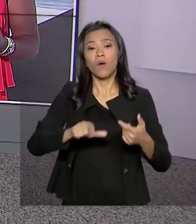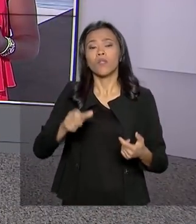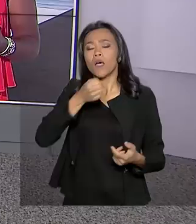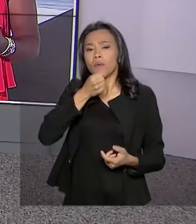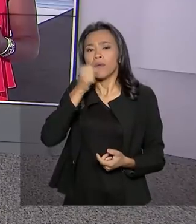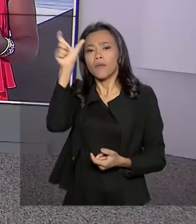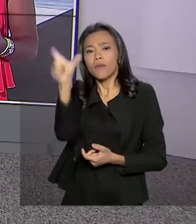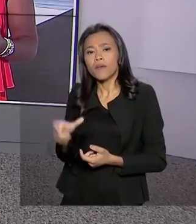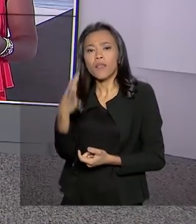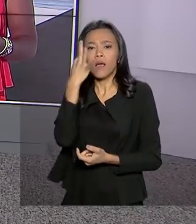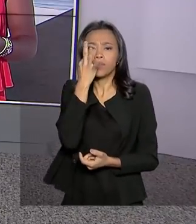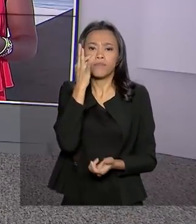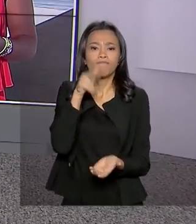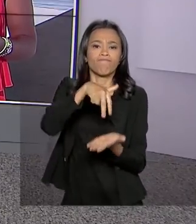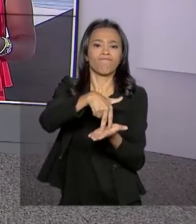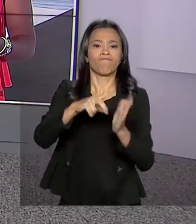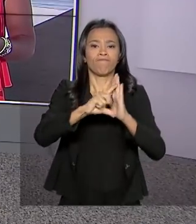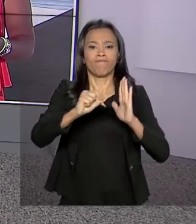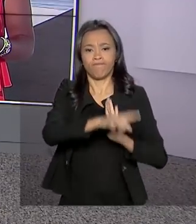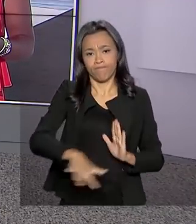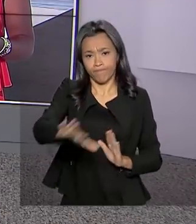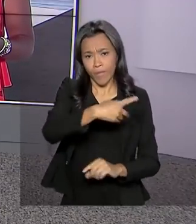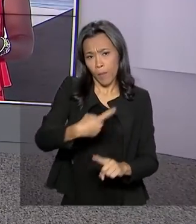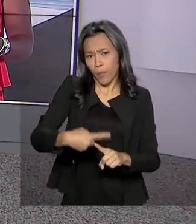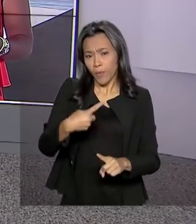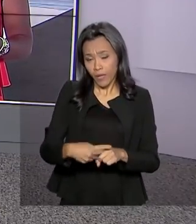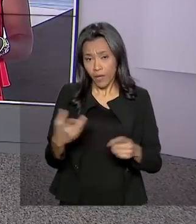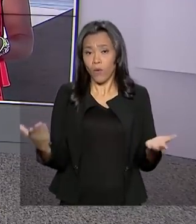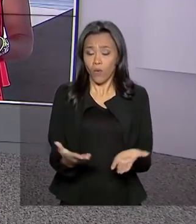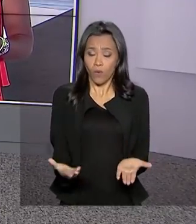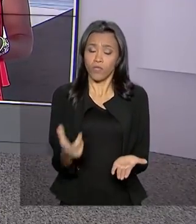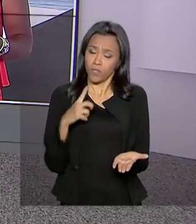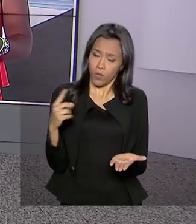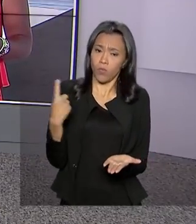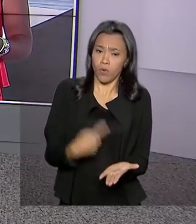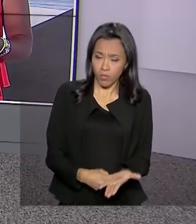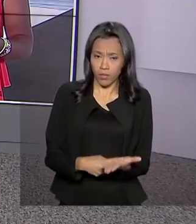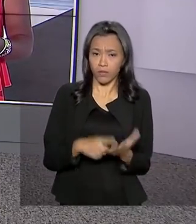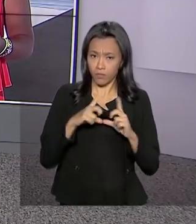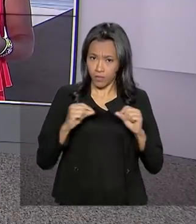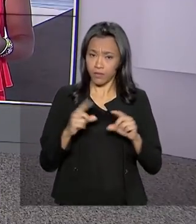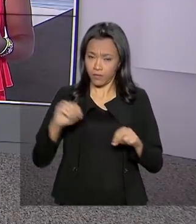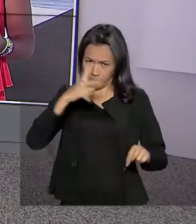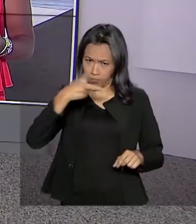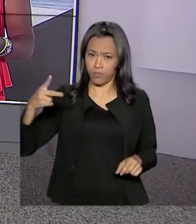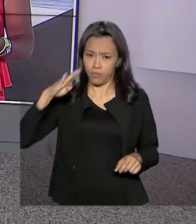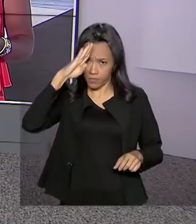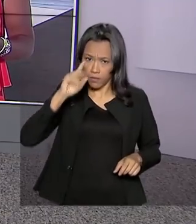Colares, que está lá no Palácio do Planalto, porque hoje o presidente tem agenda aqui em Brasília, não é isso, Luciana? Bom dia para você.